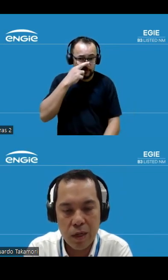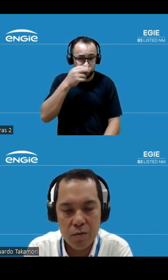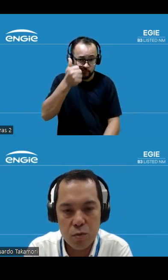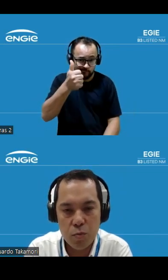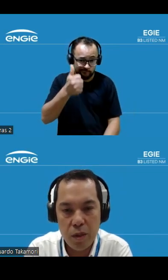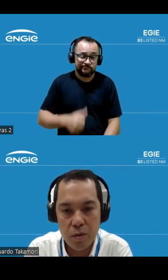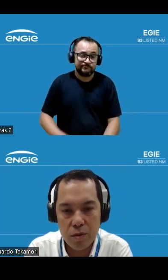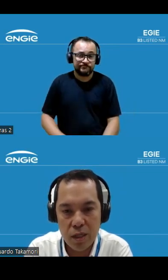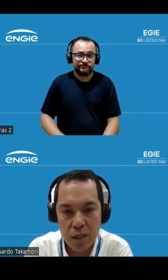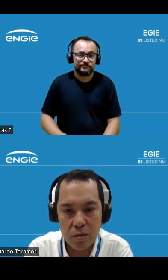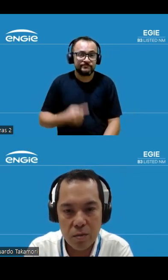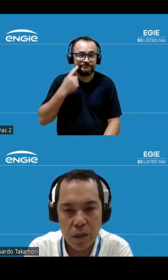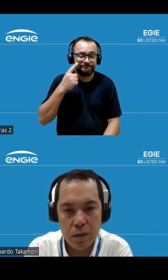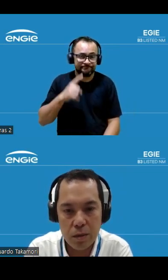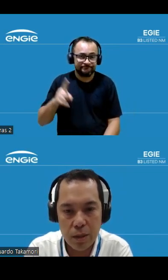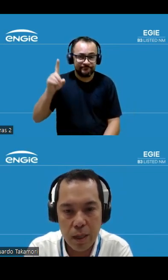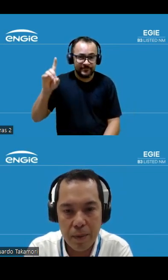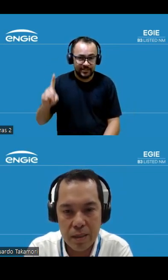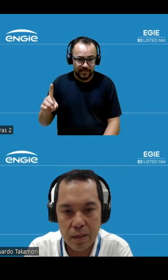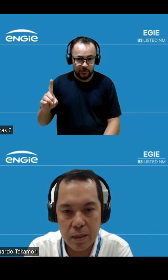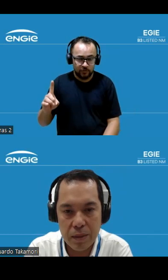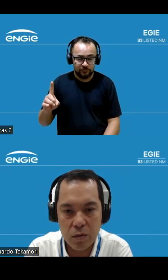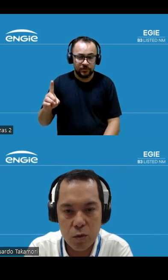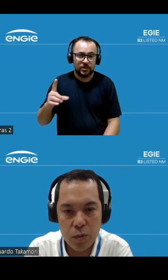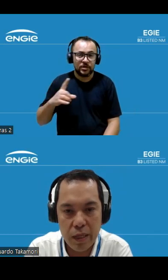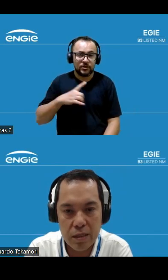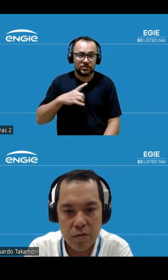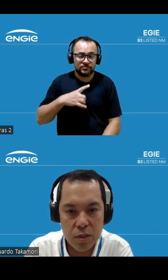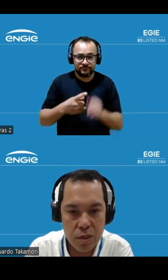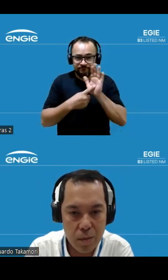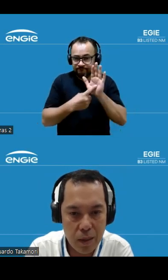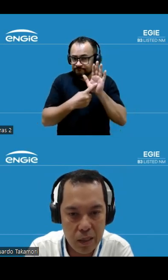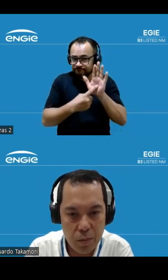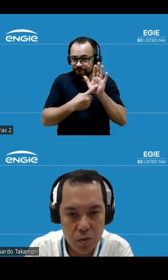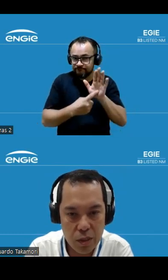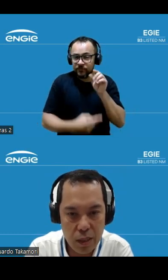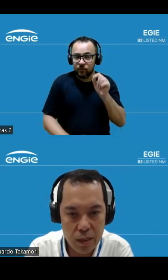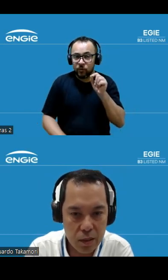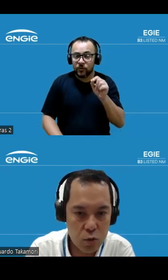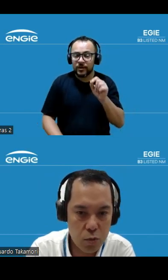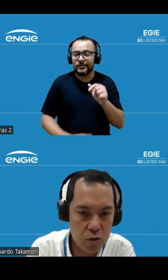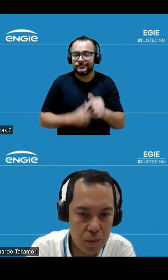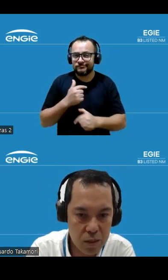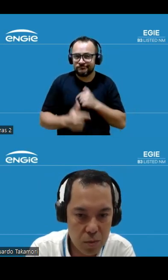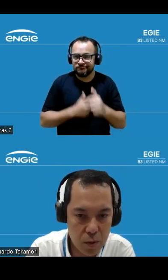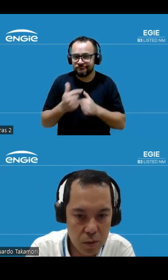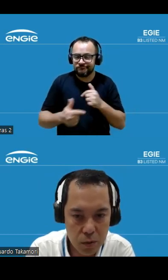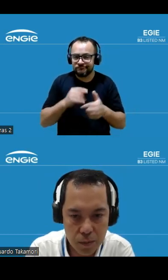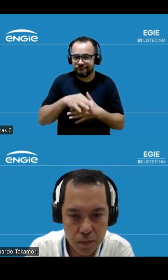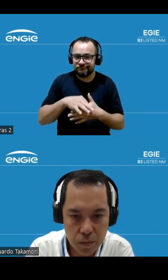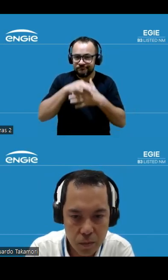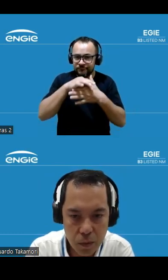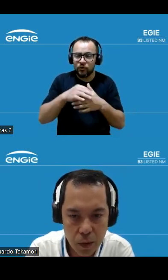o gráfico de superior direito, a gente apresenta o percentual de mulheres na força de trabalho e em posições de liderança, os números são bastante